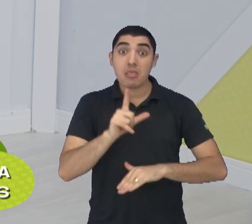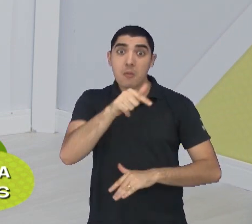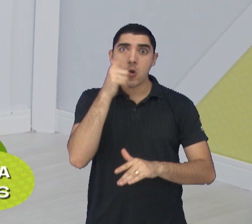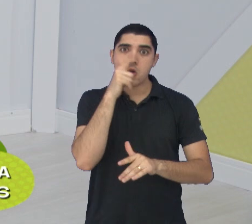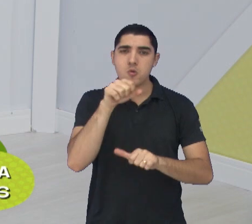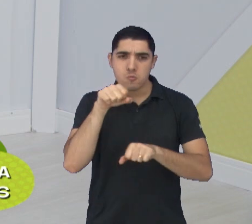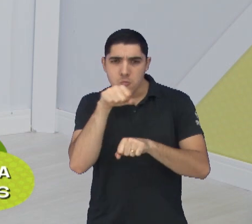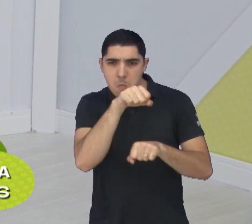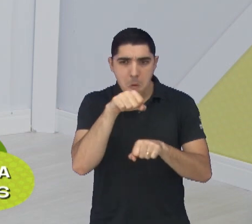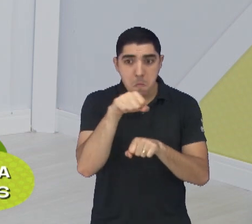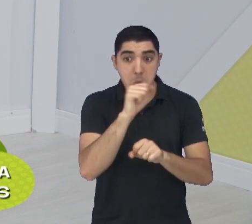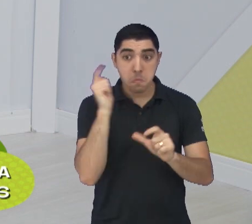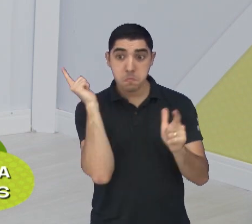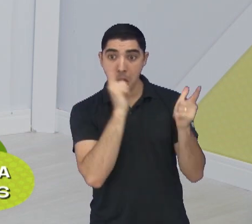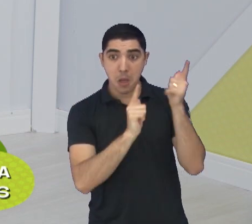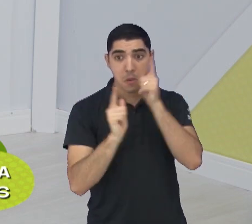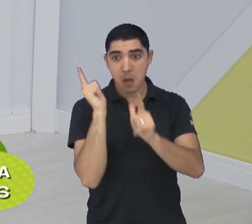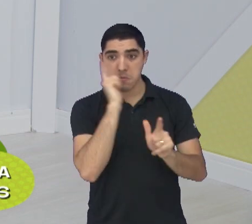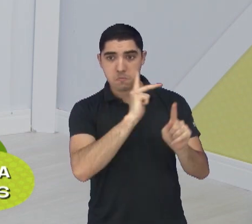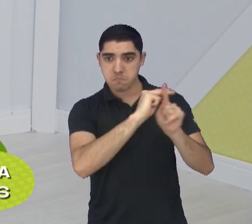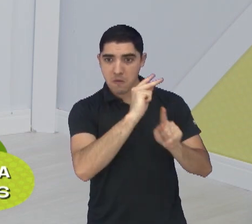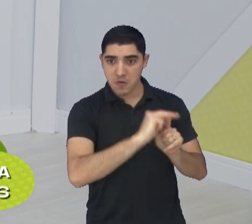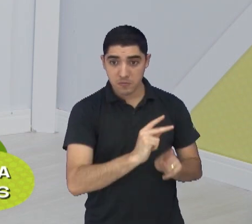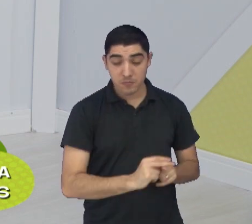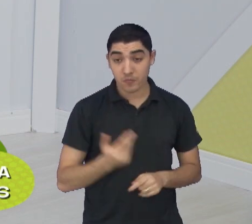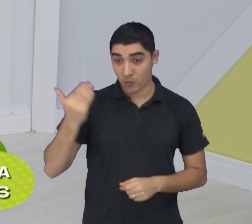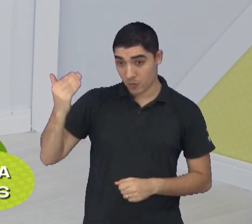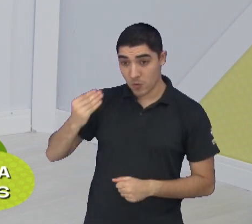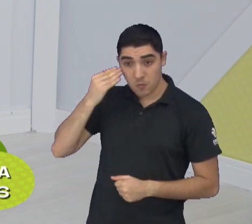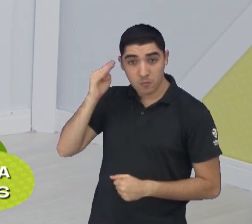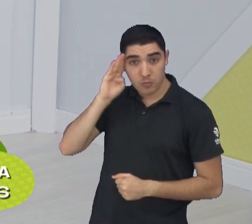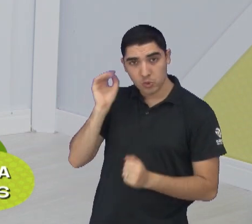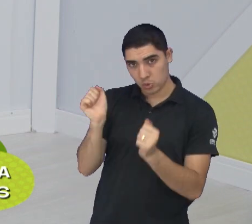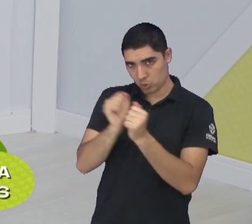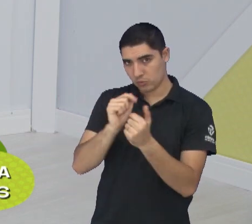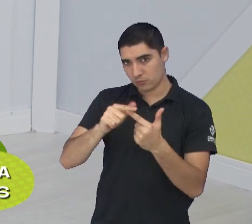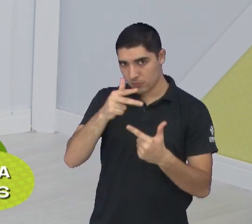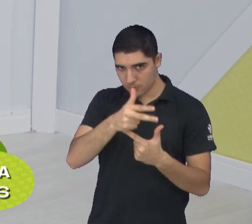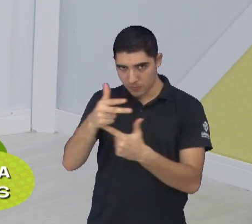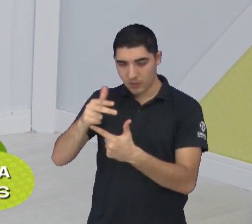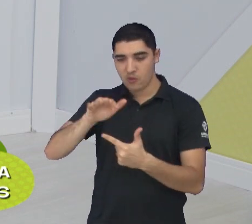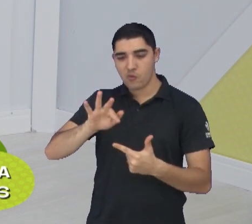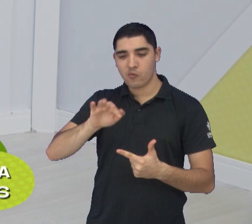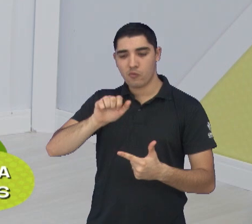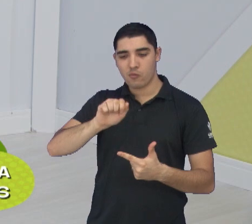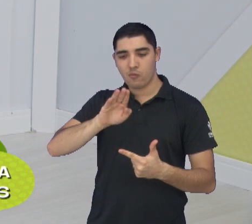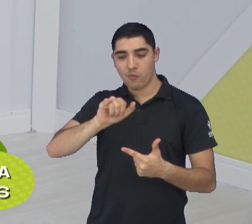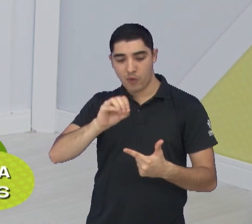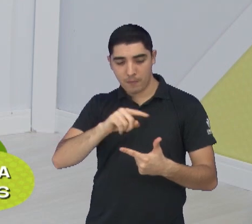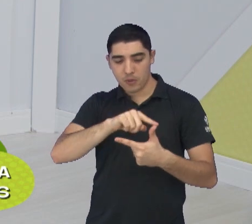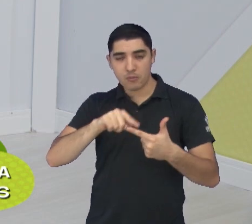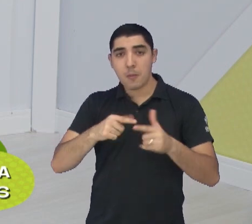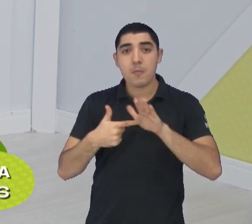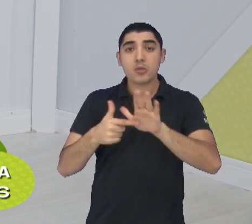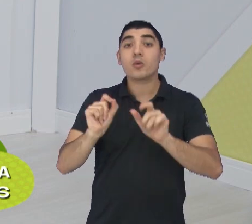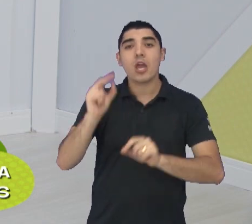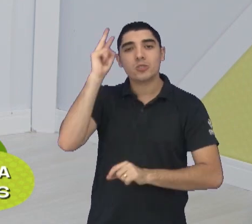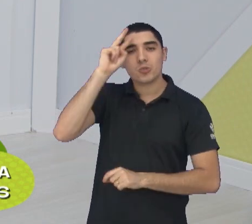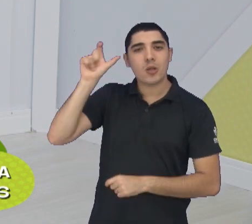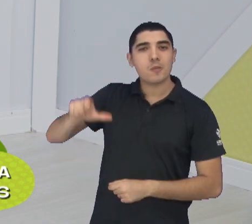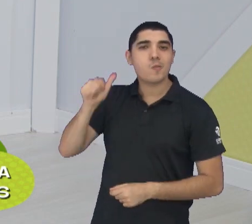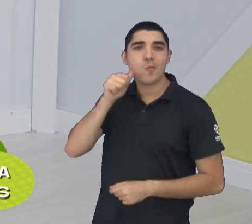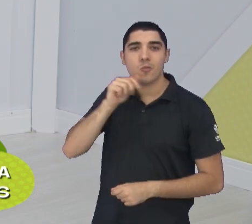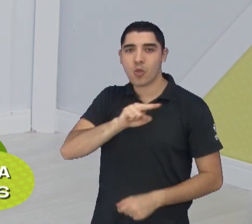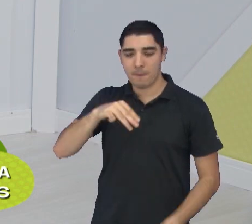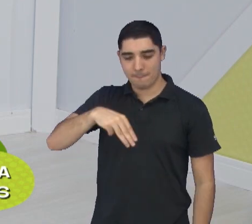e tatames, resultados muito bons. O Brunão e o cinegrafista Fábio Negrão vão contar a história da jovem lutadora Marcela